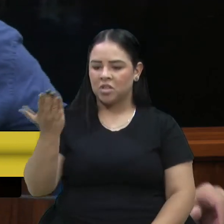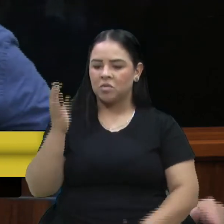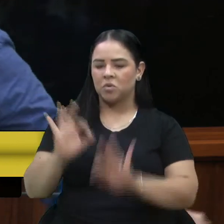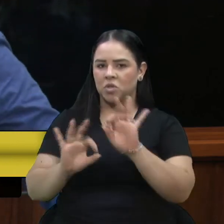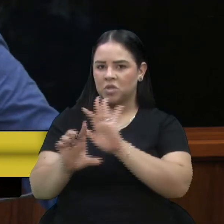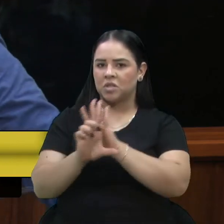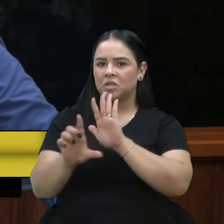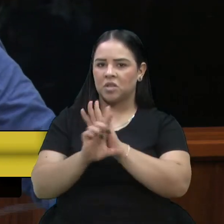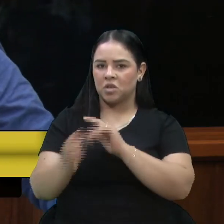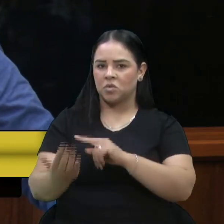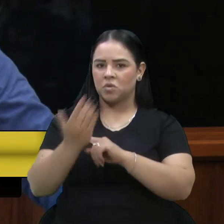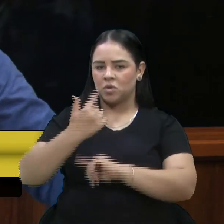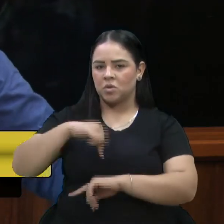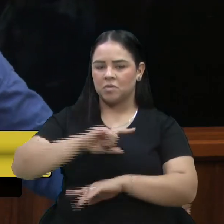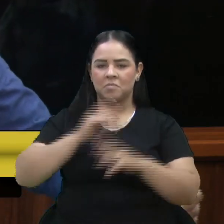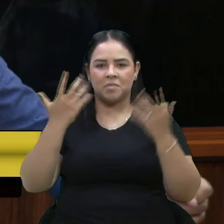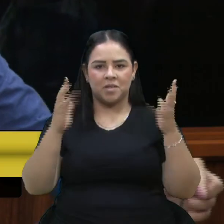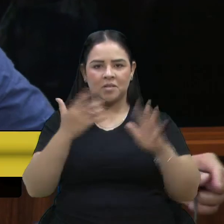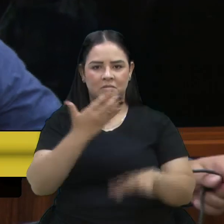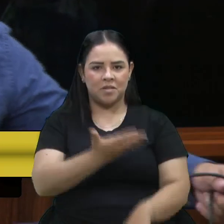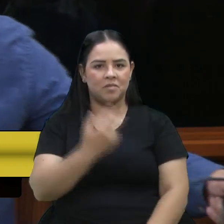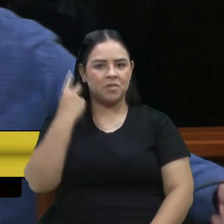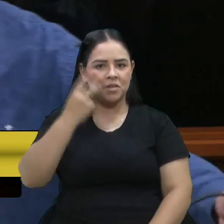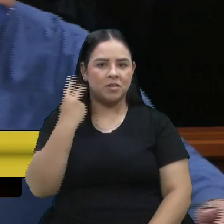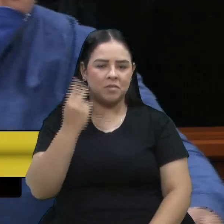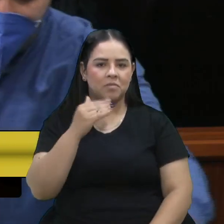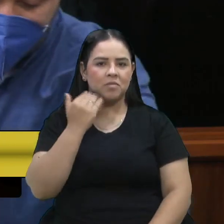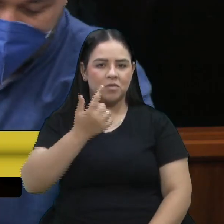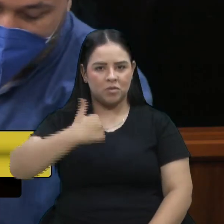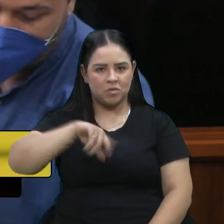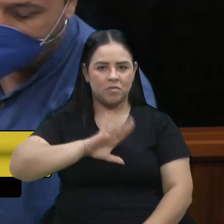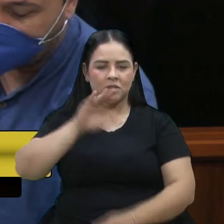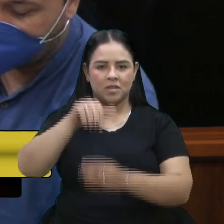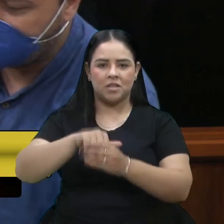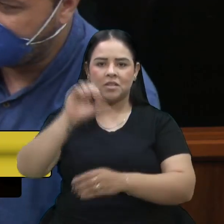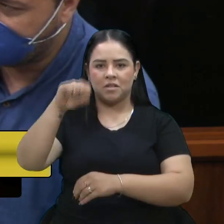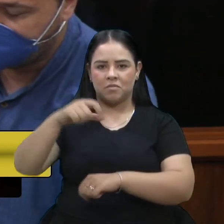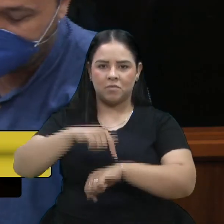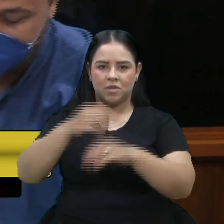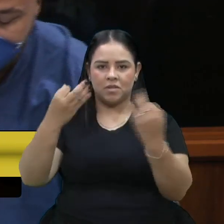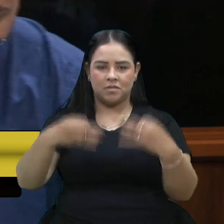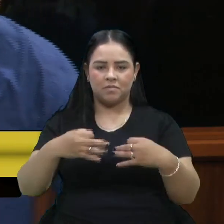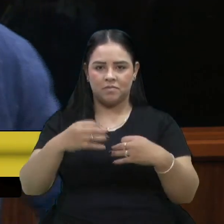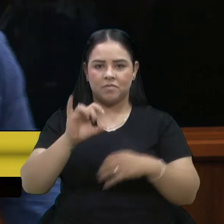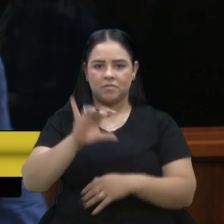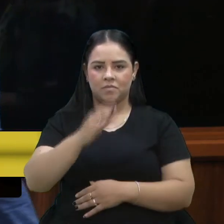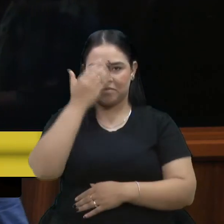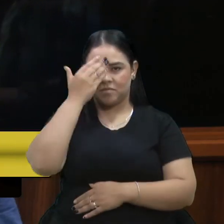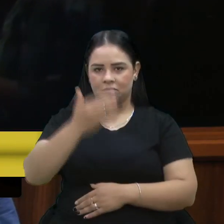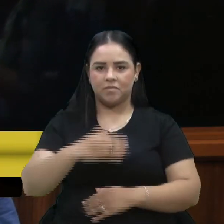lei vem nos auxiliar. Parabéns, vereadora Marisol, votaremos favoráveis no momento oportuno. Era isso, obrigado.